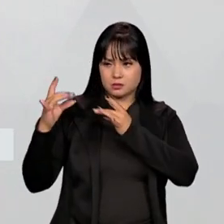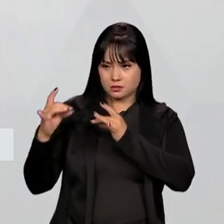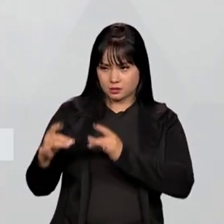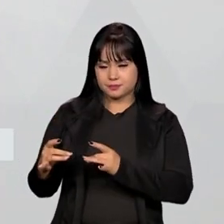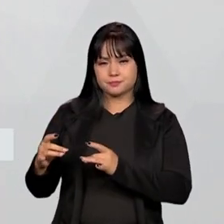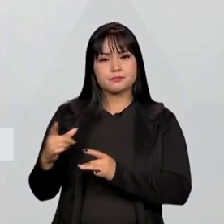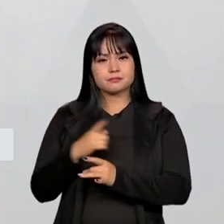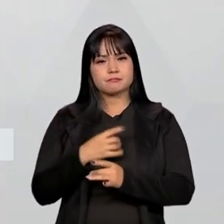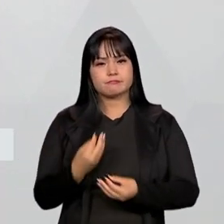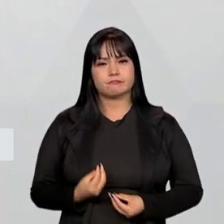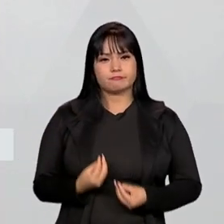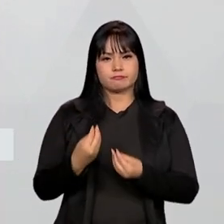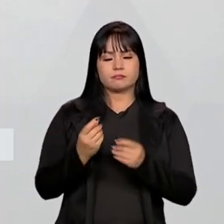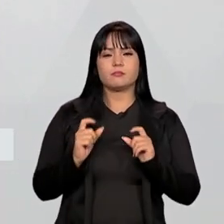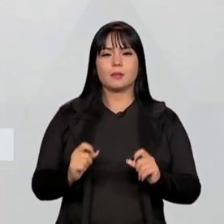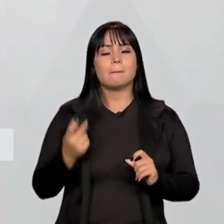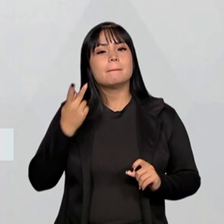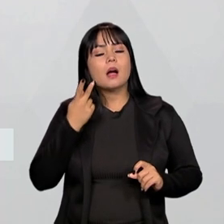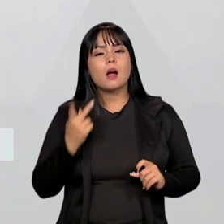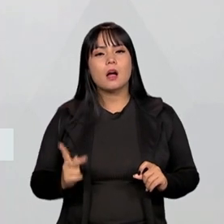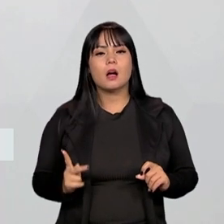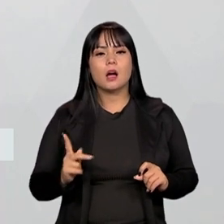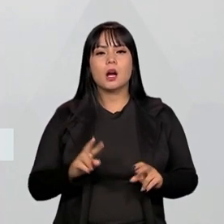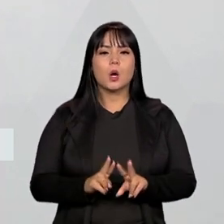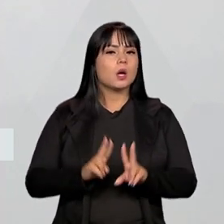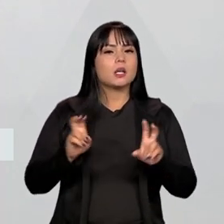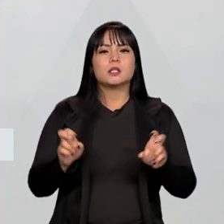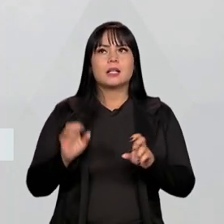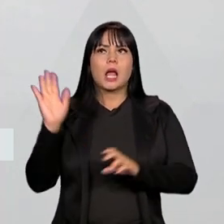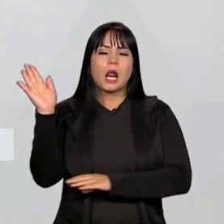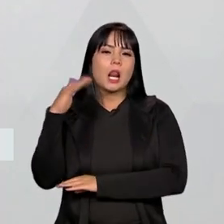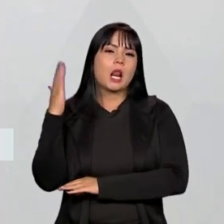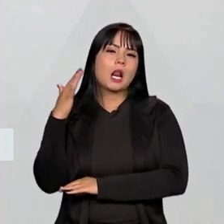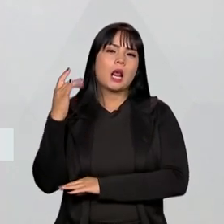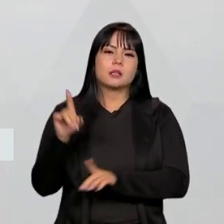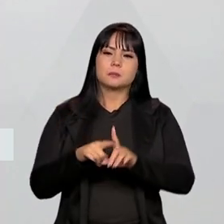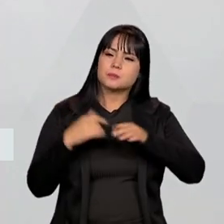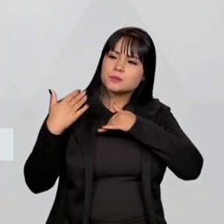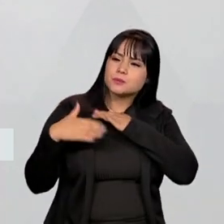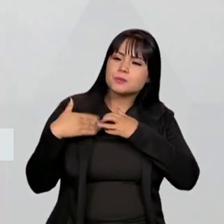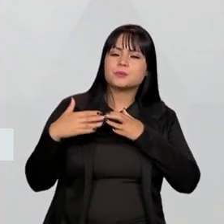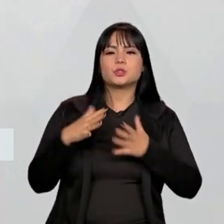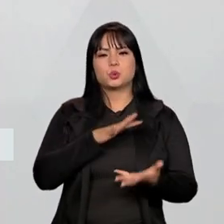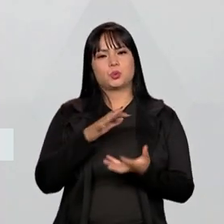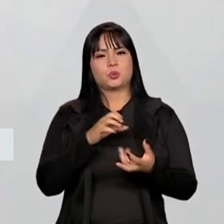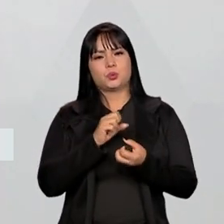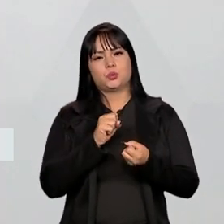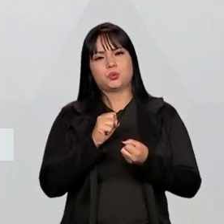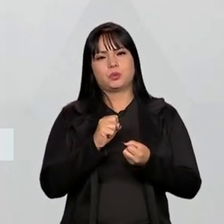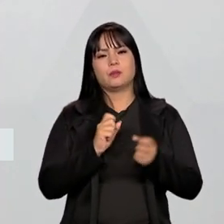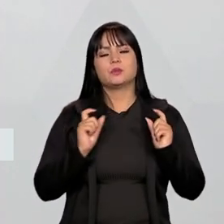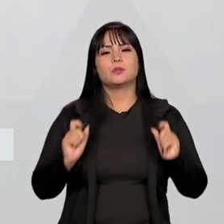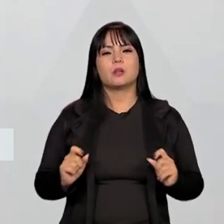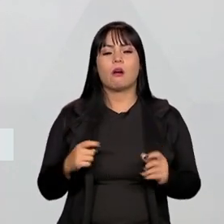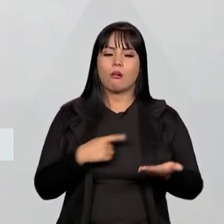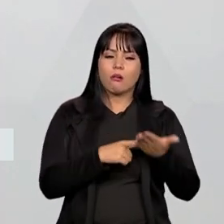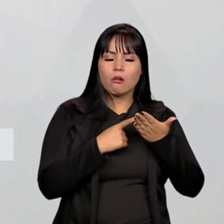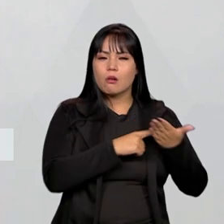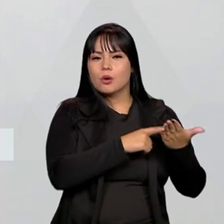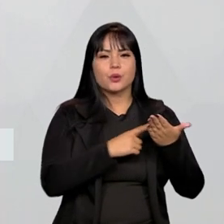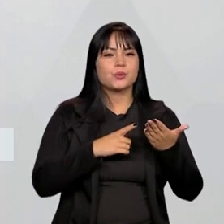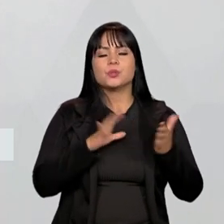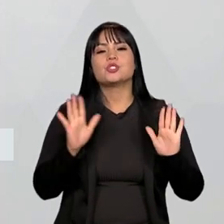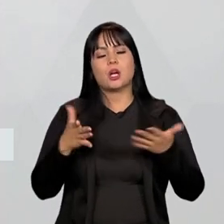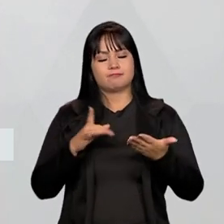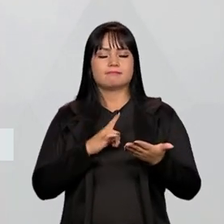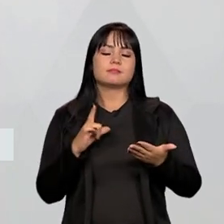que foi dado para a questão climática e do desenvolvimento sustentável no acordo quadro